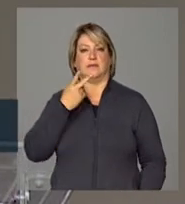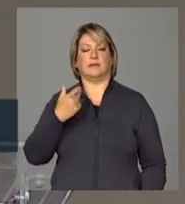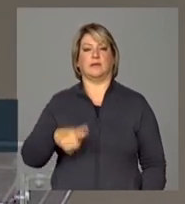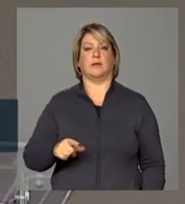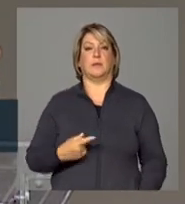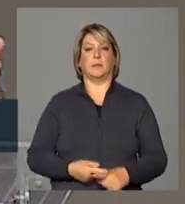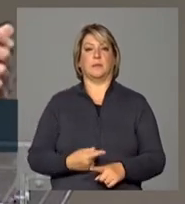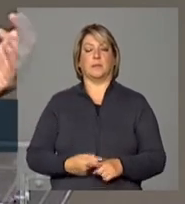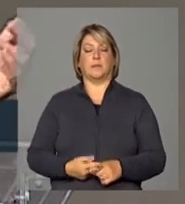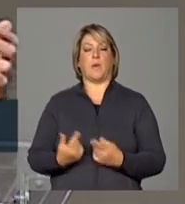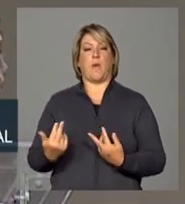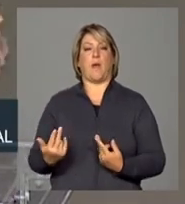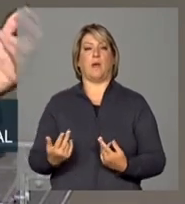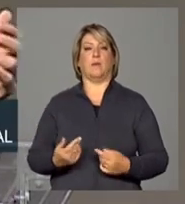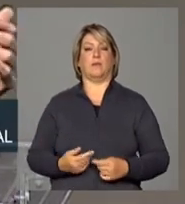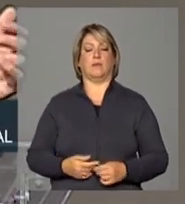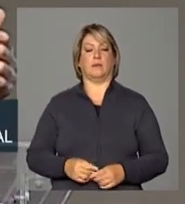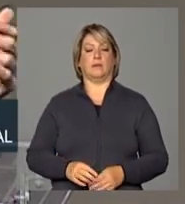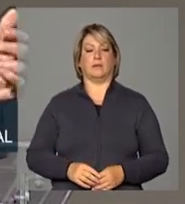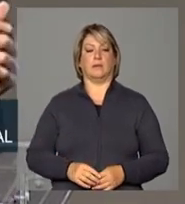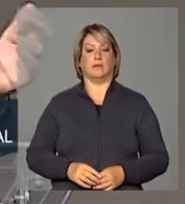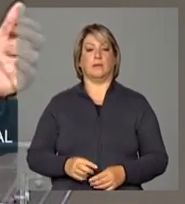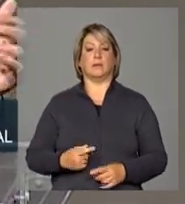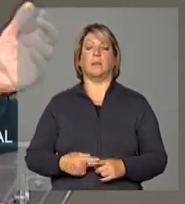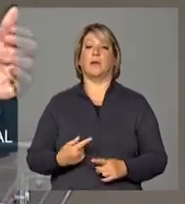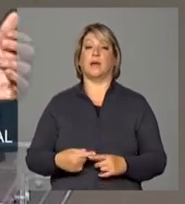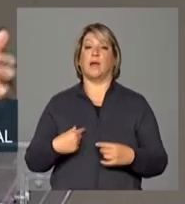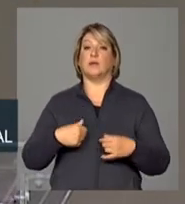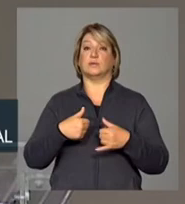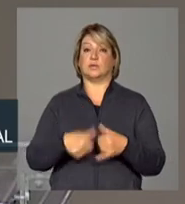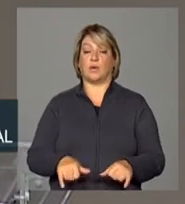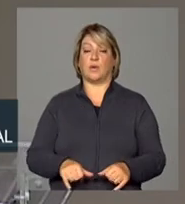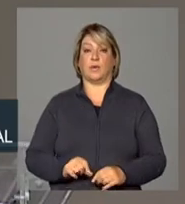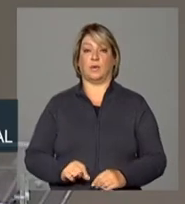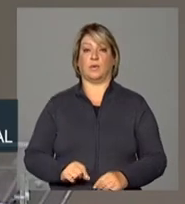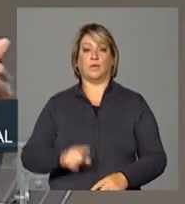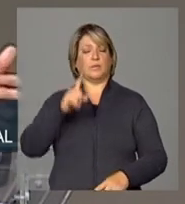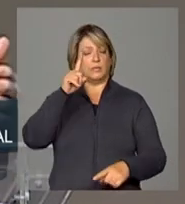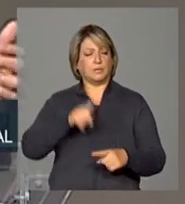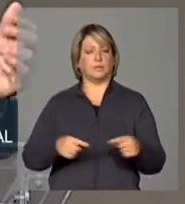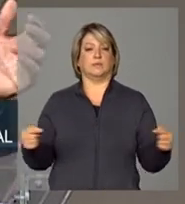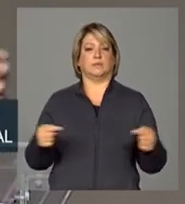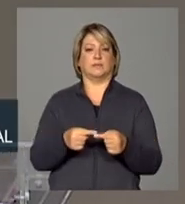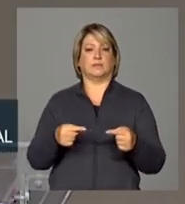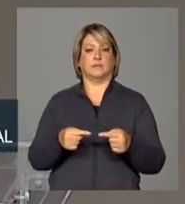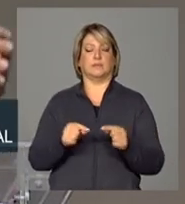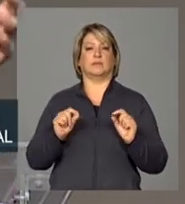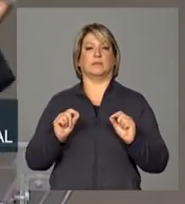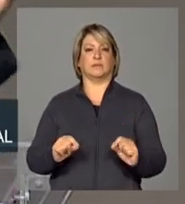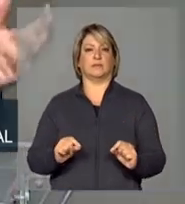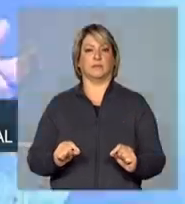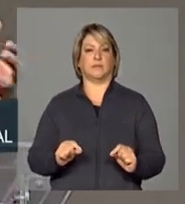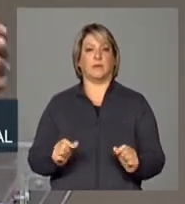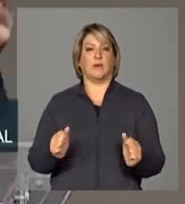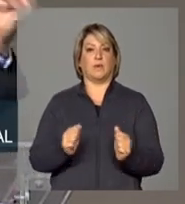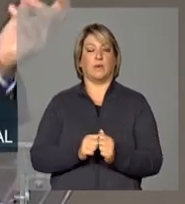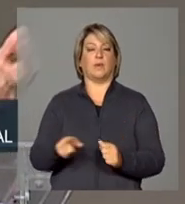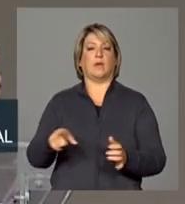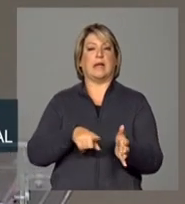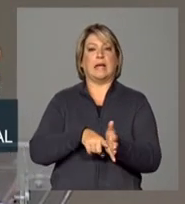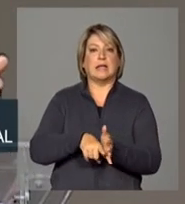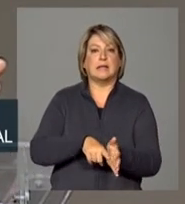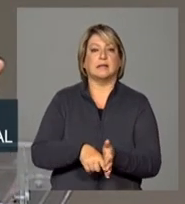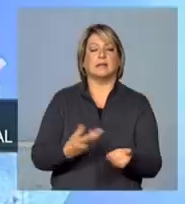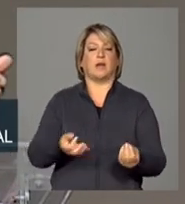estou totalmente de acordo com a análise